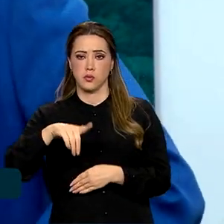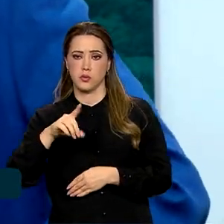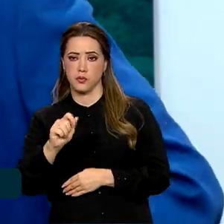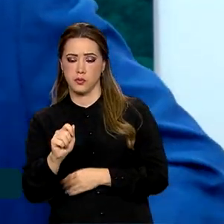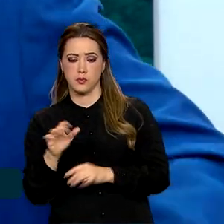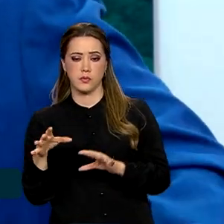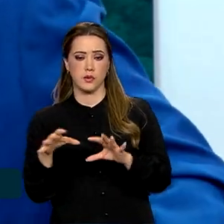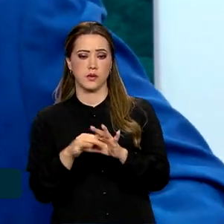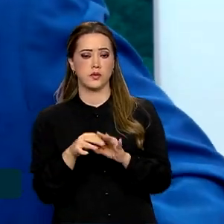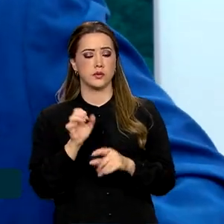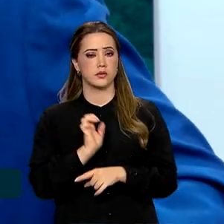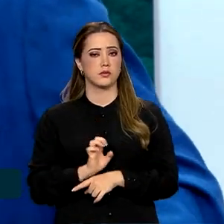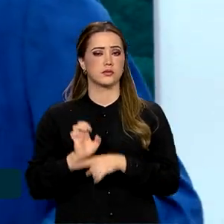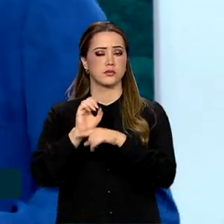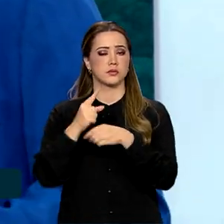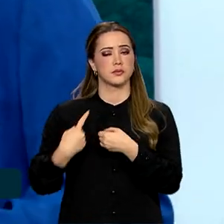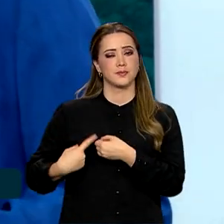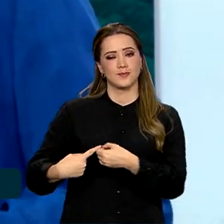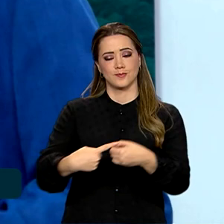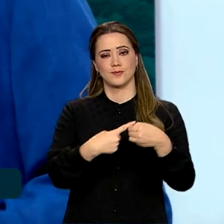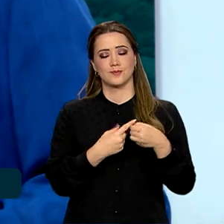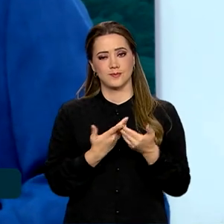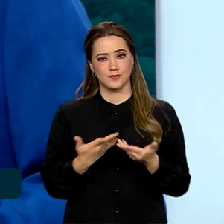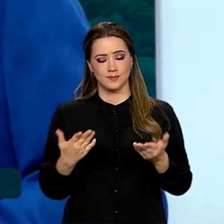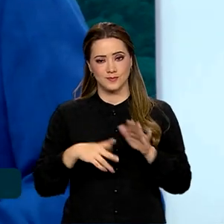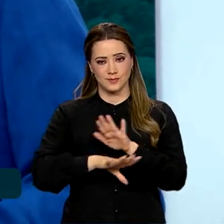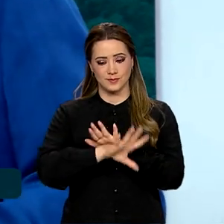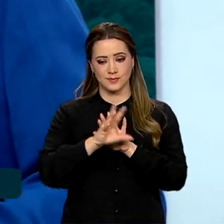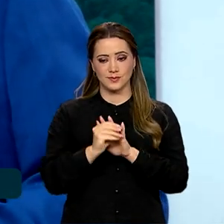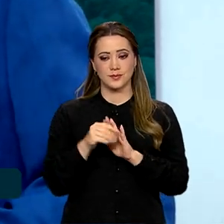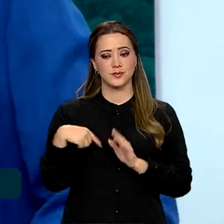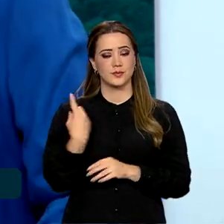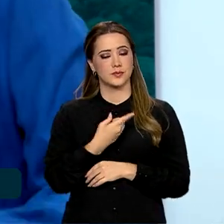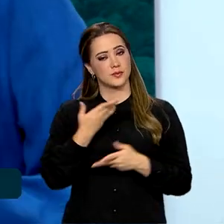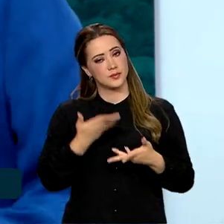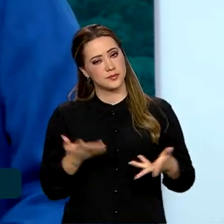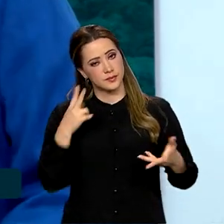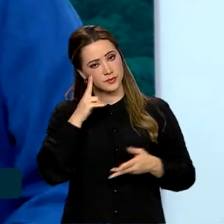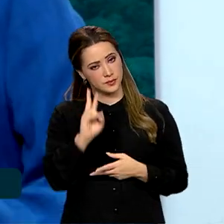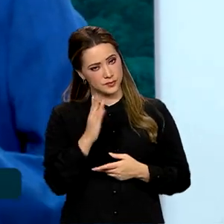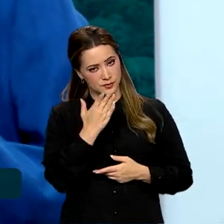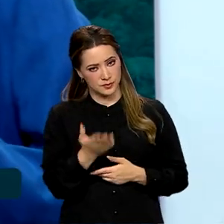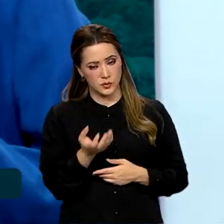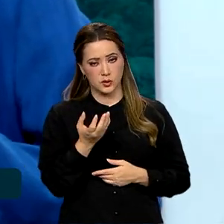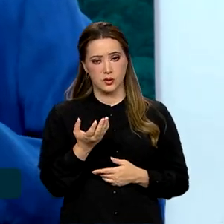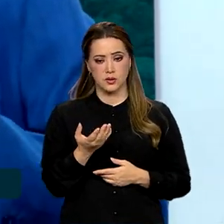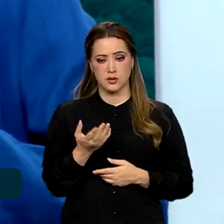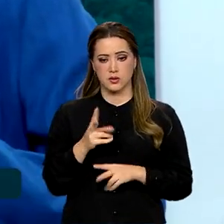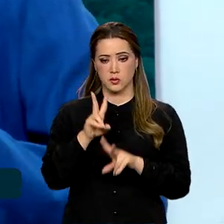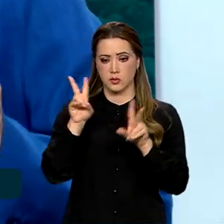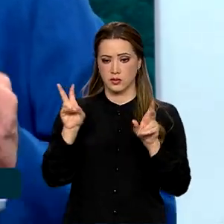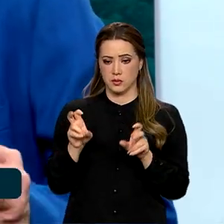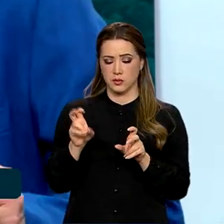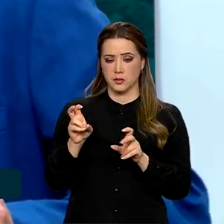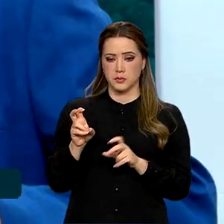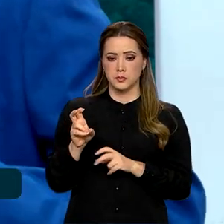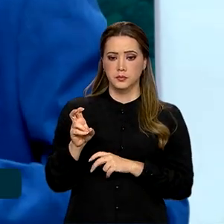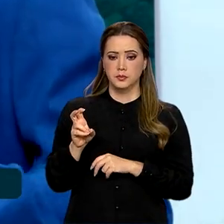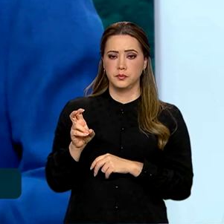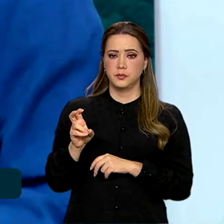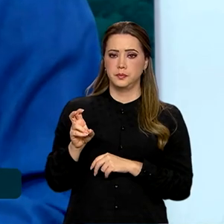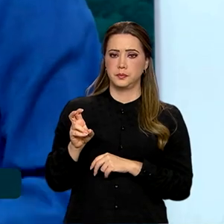integrado com o Estado, com os municípios do Amazonas. E aqui a gente acerta. O Bolsa da